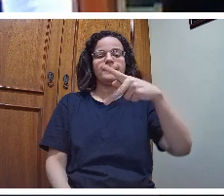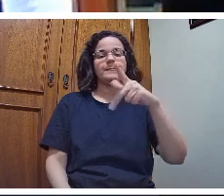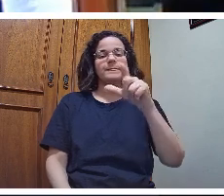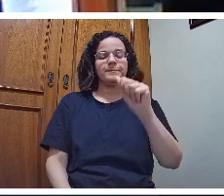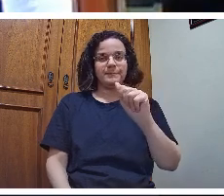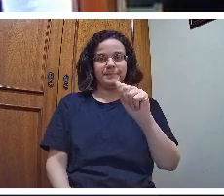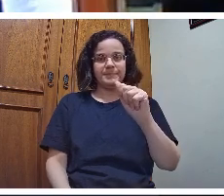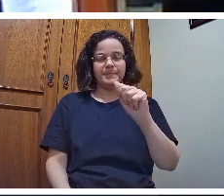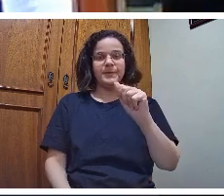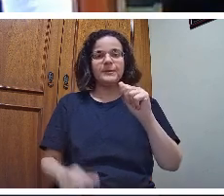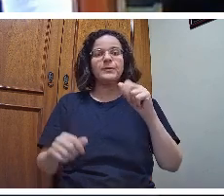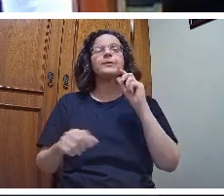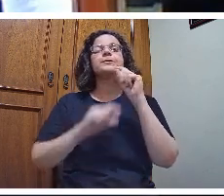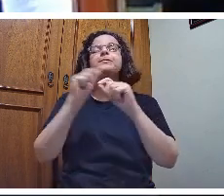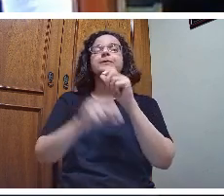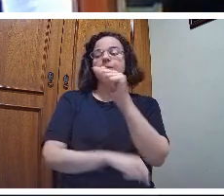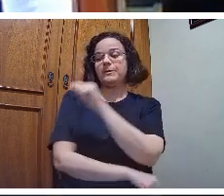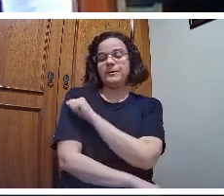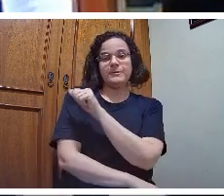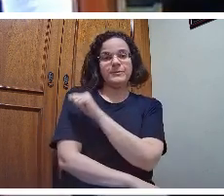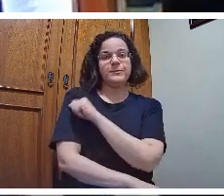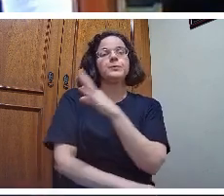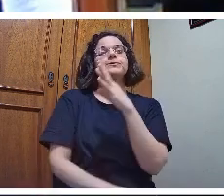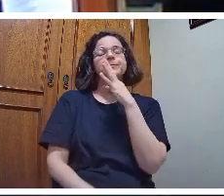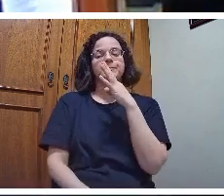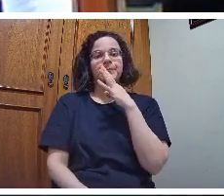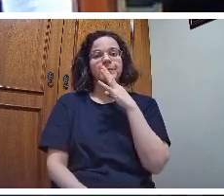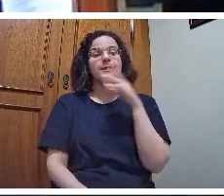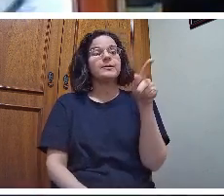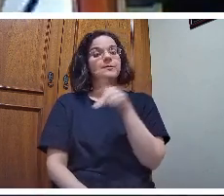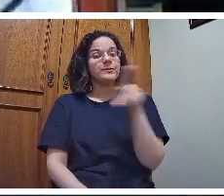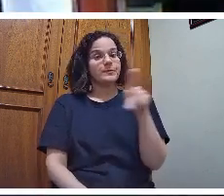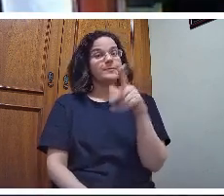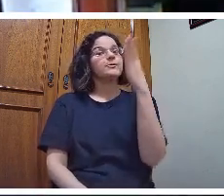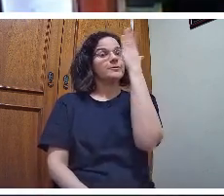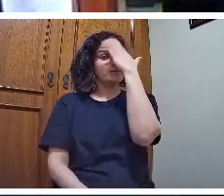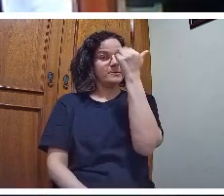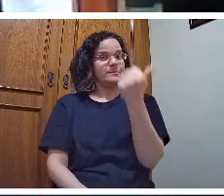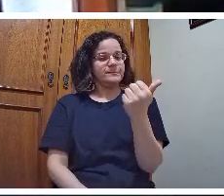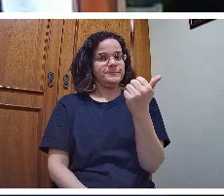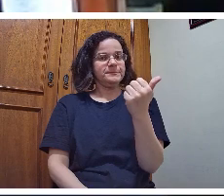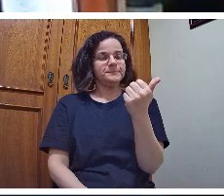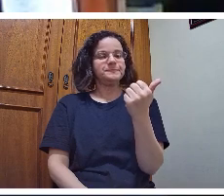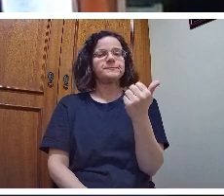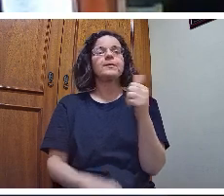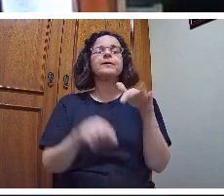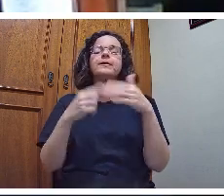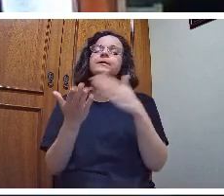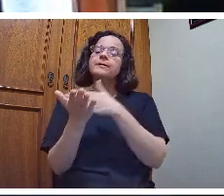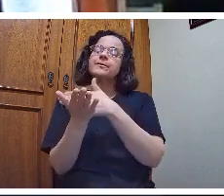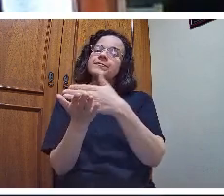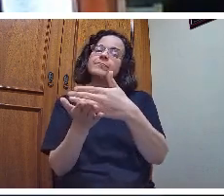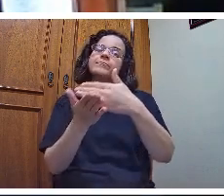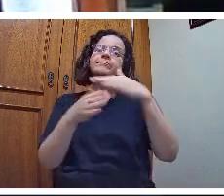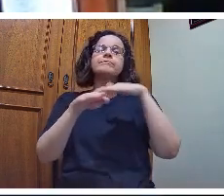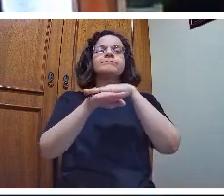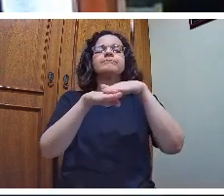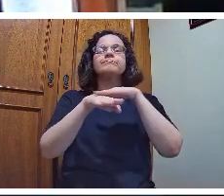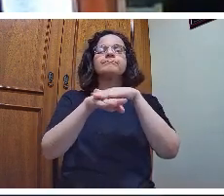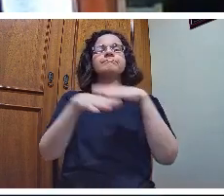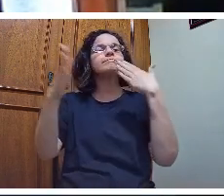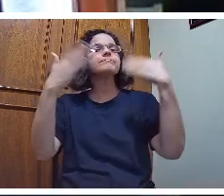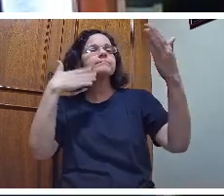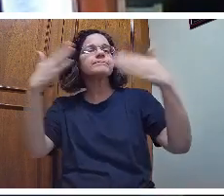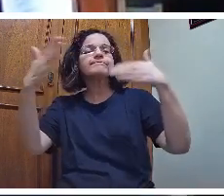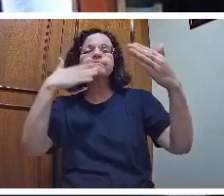é difícil, mas a visão ampla daquilo que o aluno conhece, daquilo que o professor domina, e começa a dialogar com